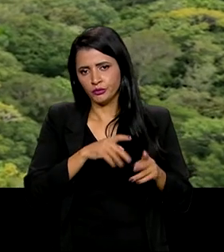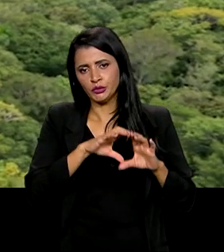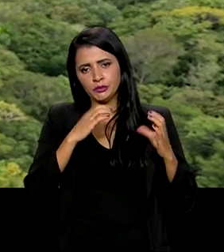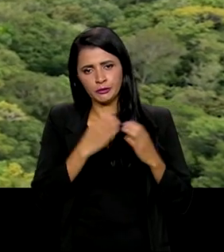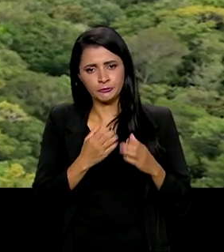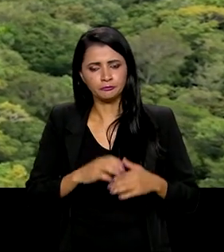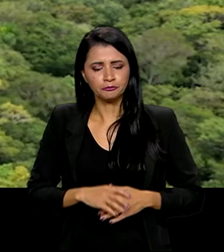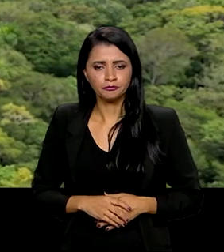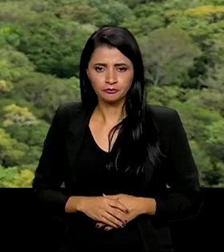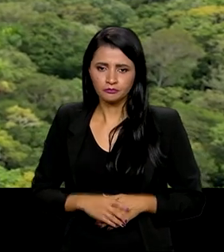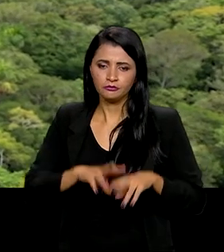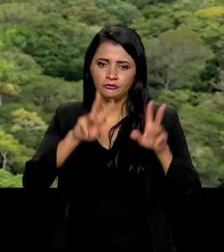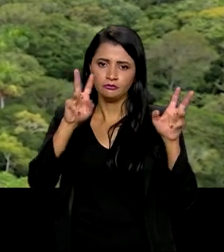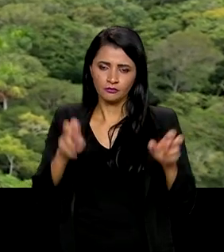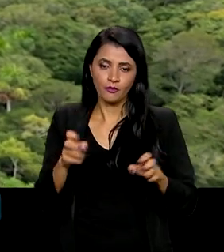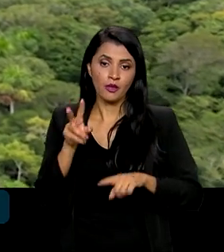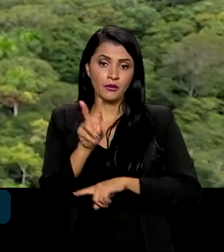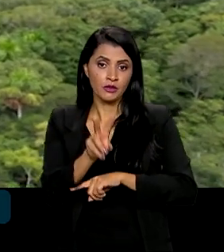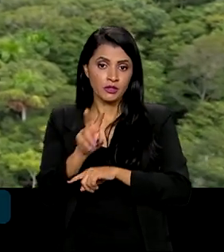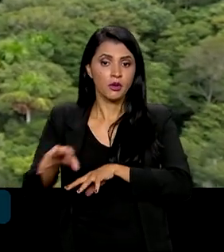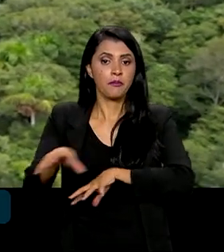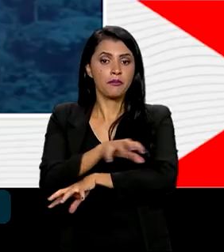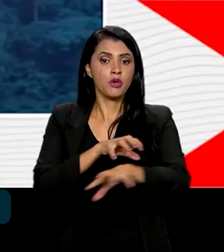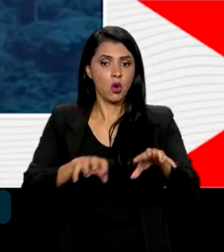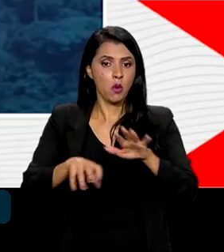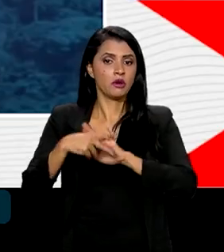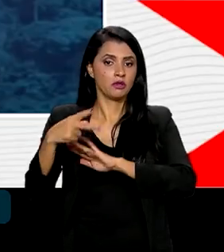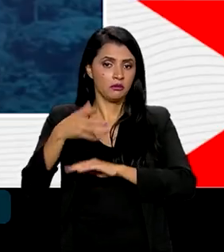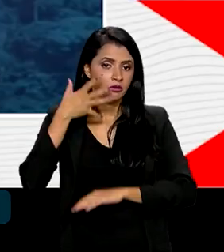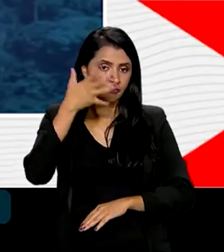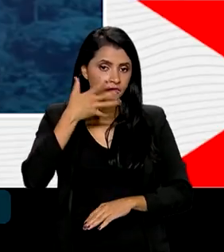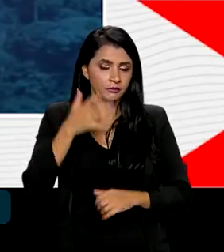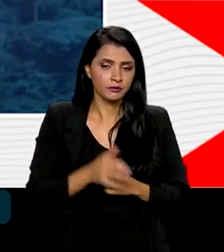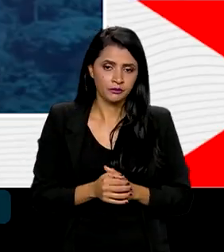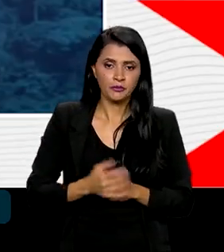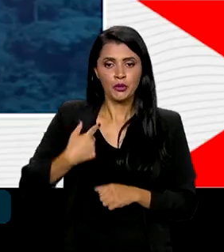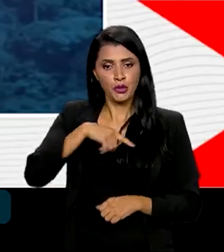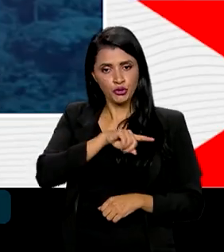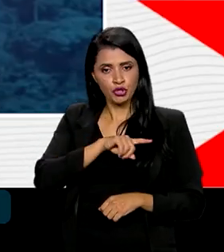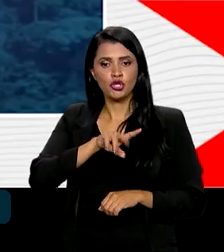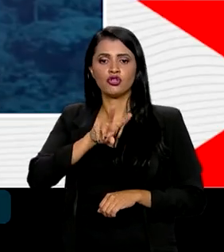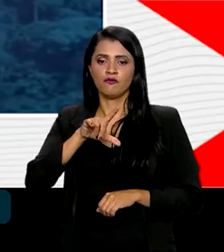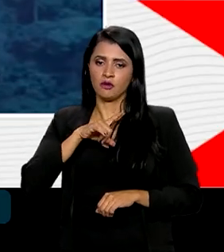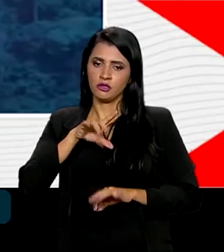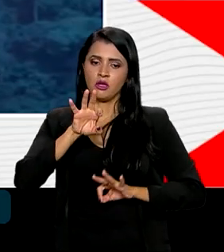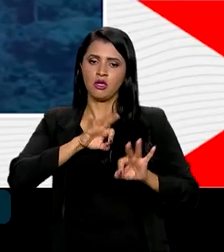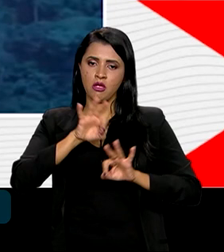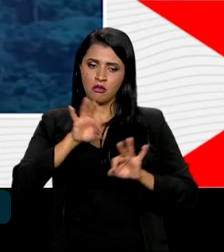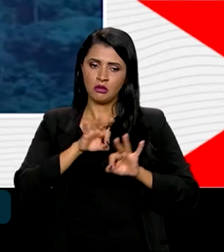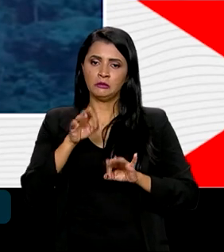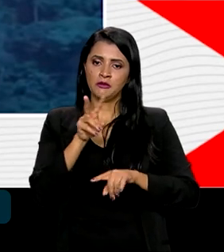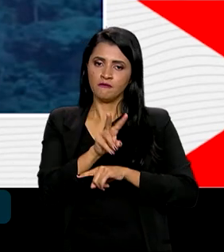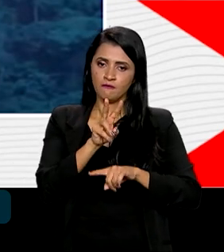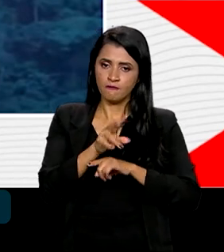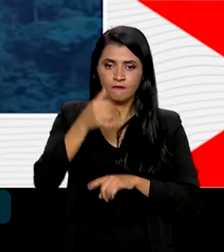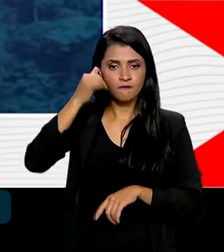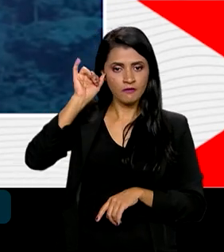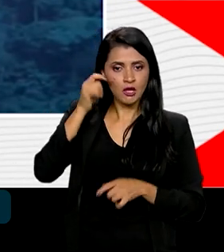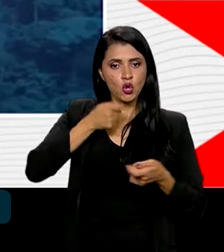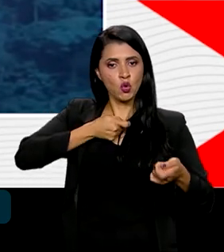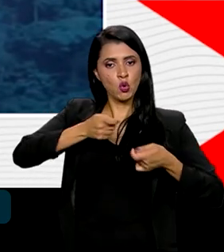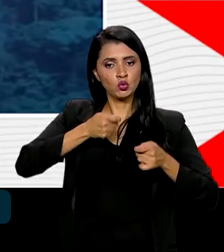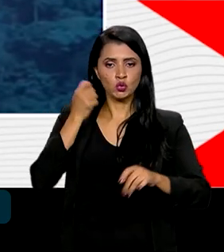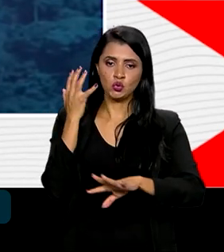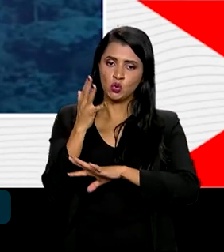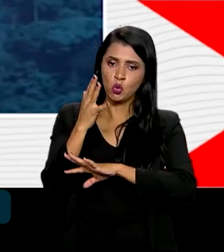O tema proteção dos biomas também foi abordado. Nós vamos ter os planos de prevenção e controle do desmatamento de